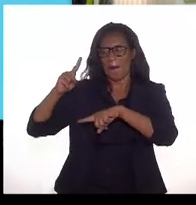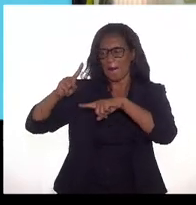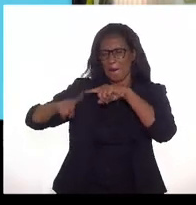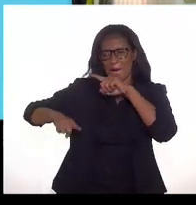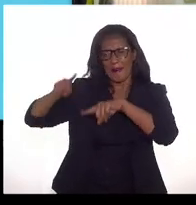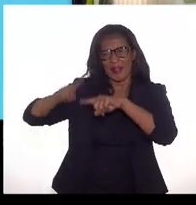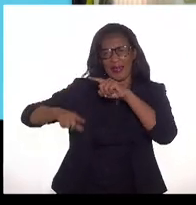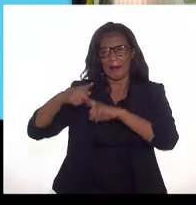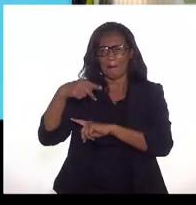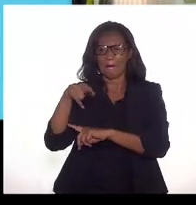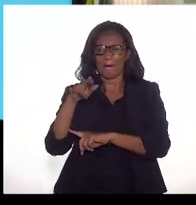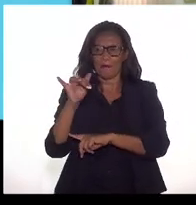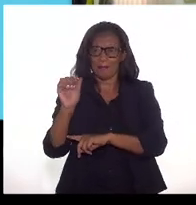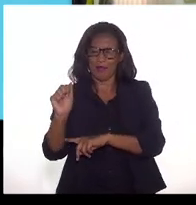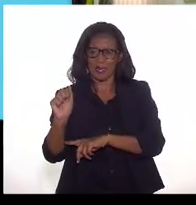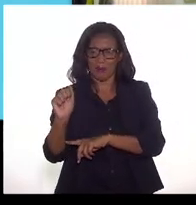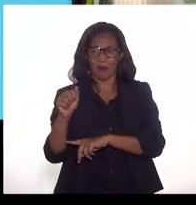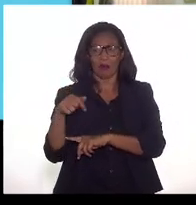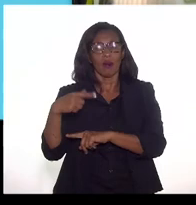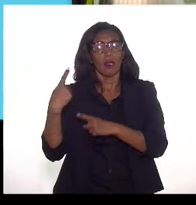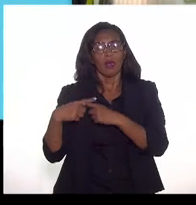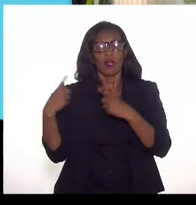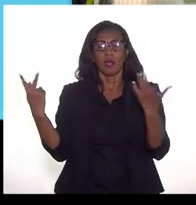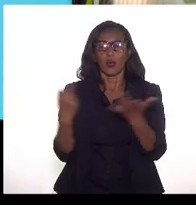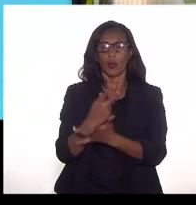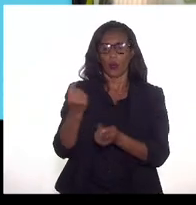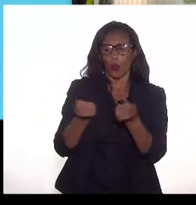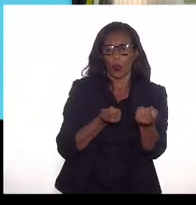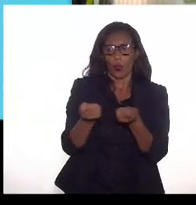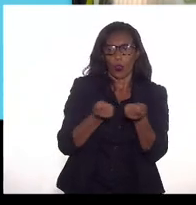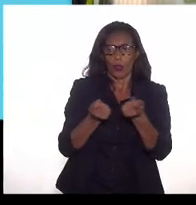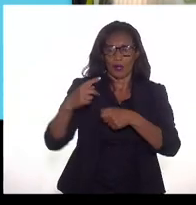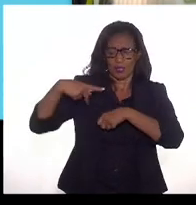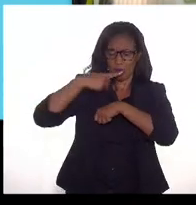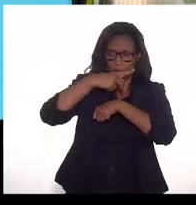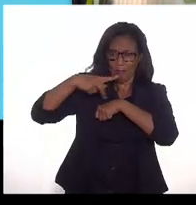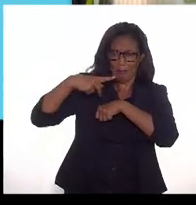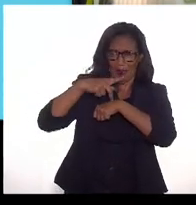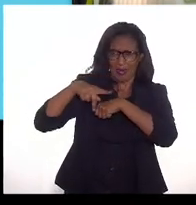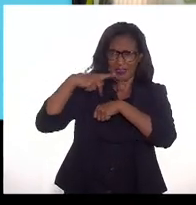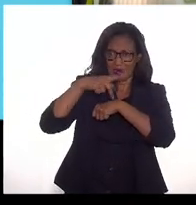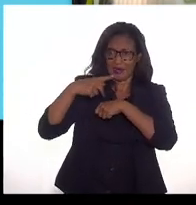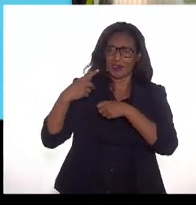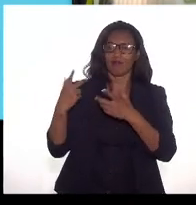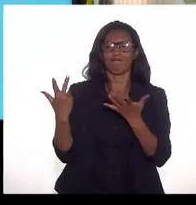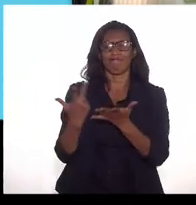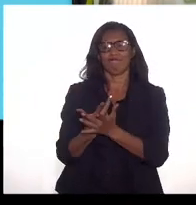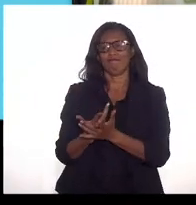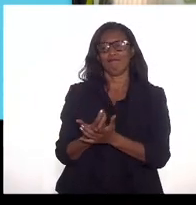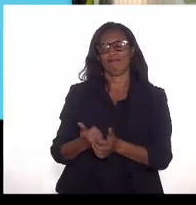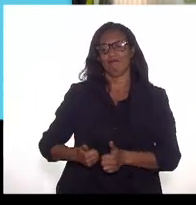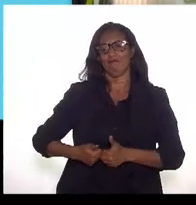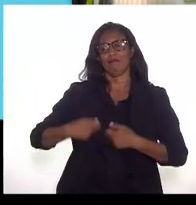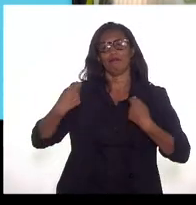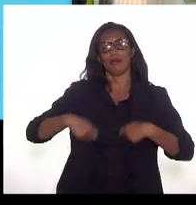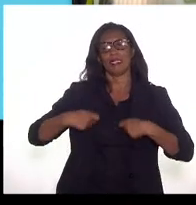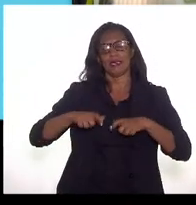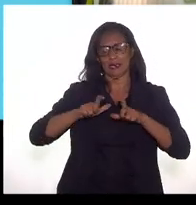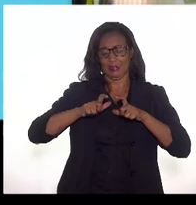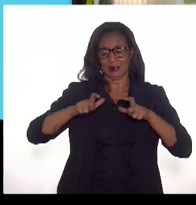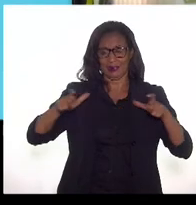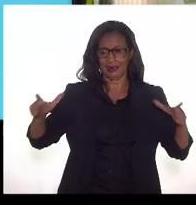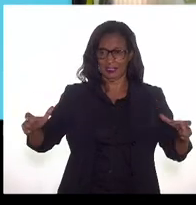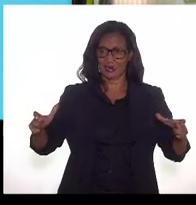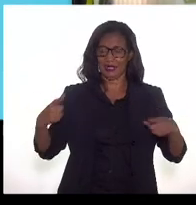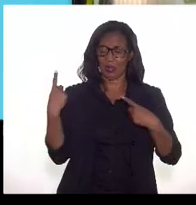que isso aconteça a economia do país tem que crescer porque o mercado para essa